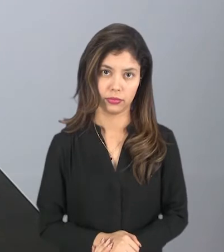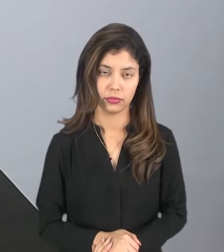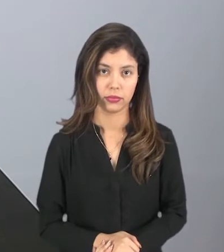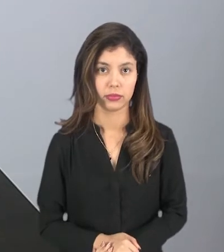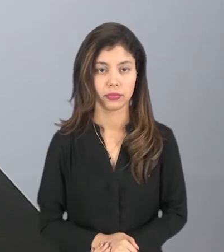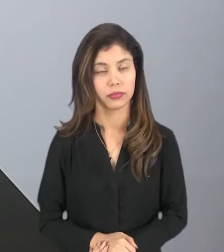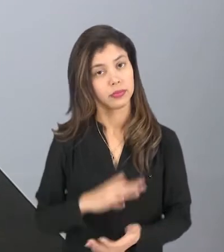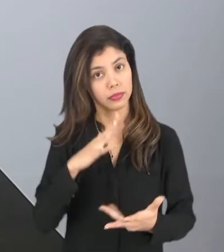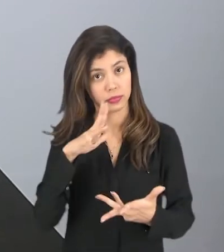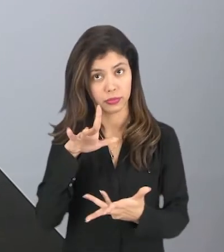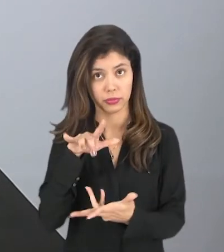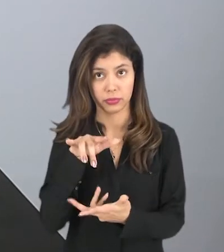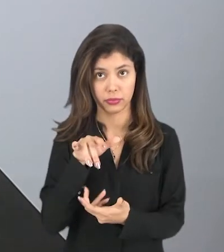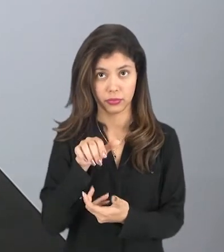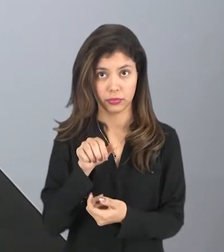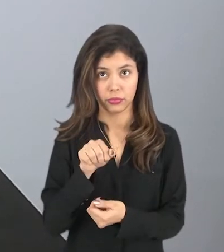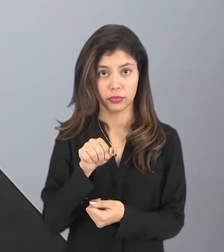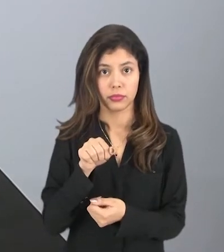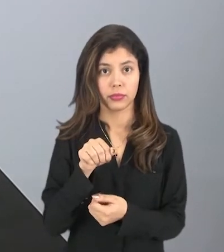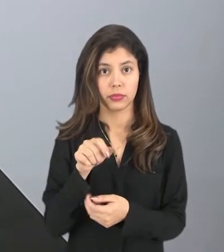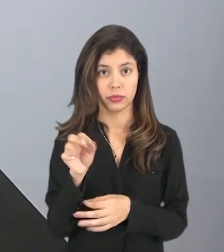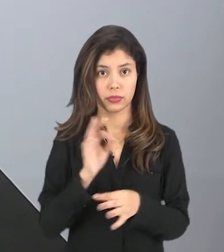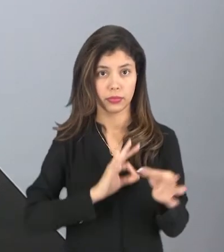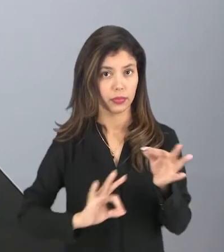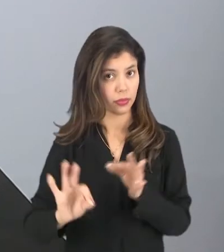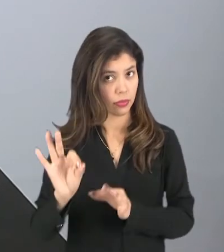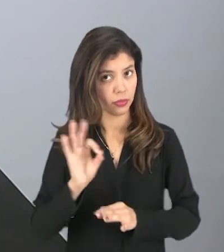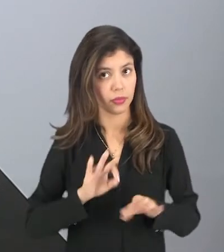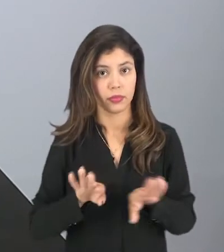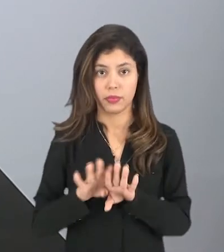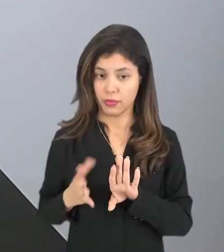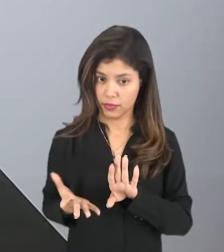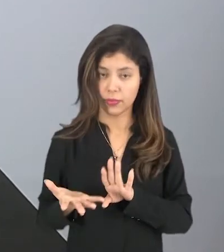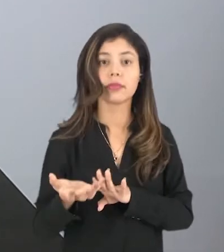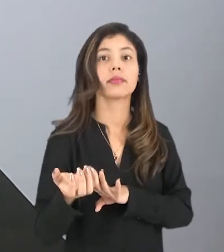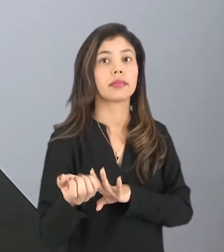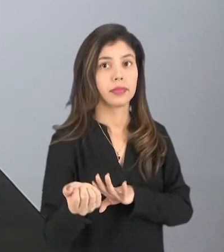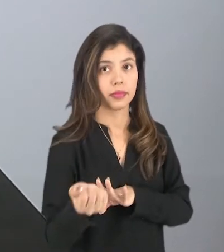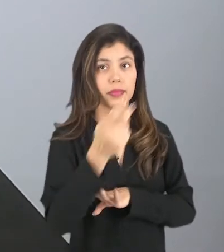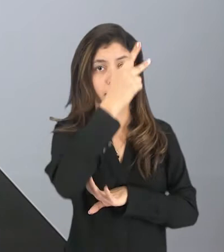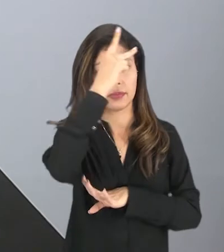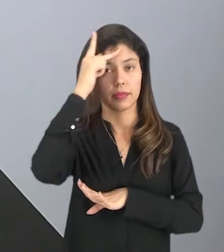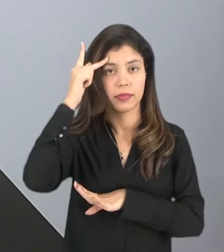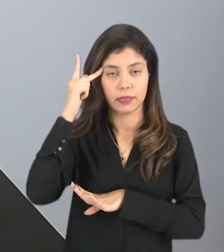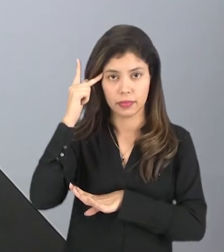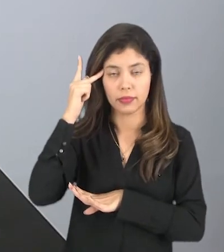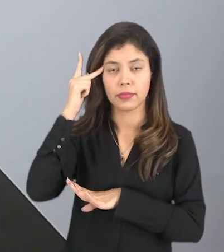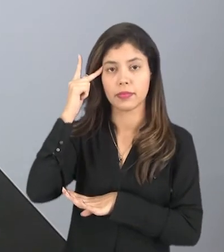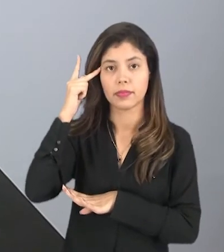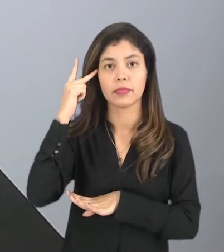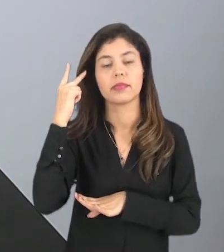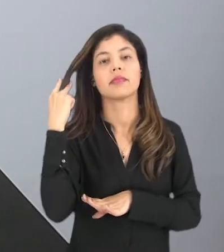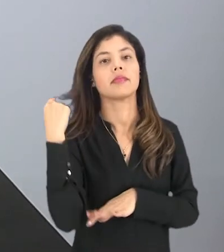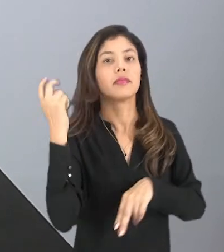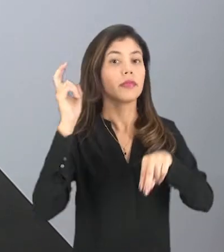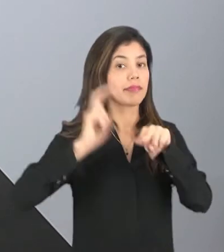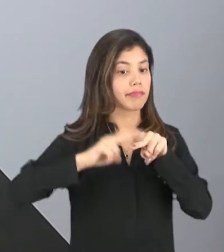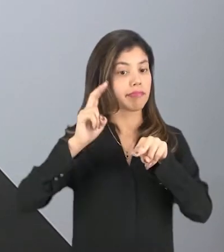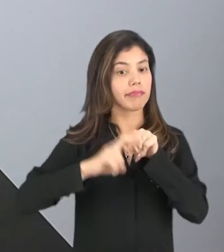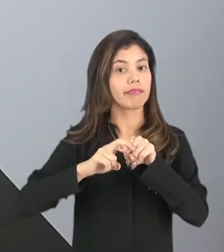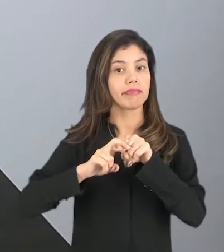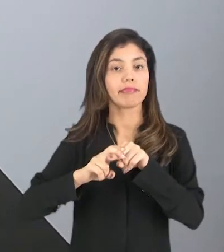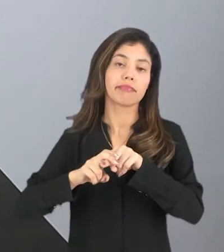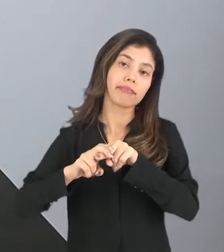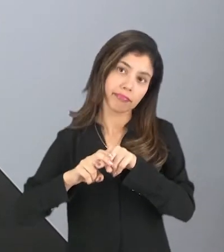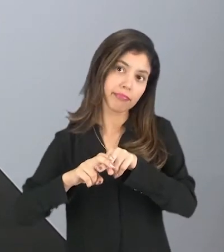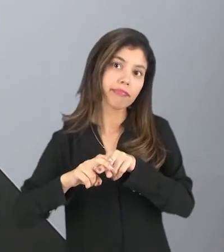Nesse mundo, também ele é preparado para receber pessoas com cadeiras de rodas.